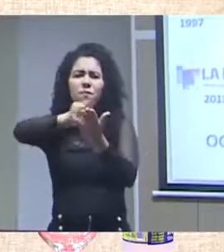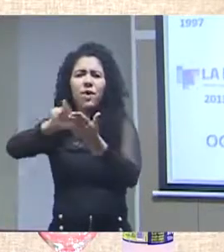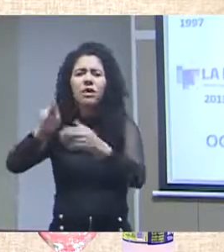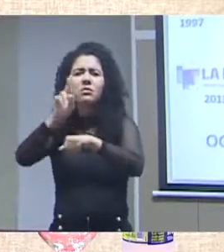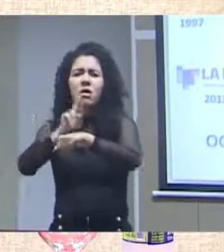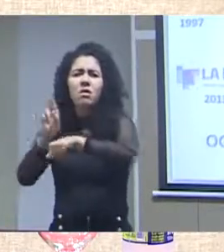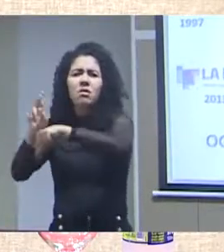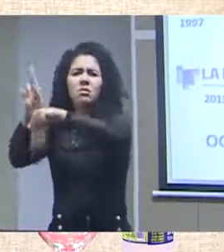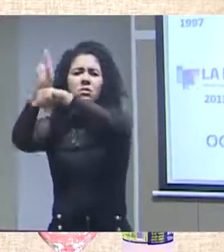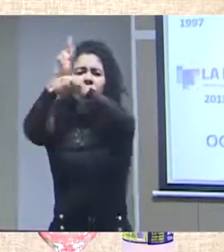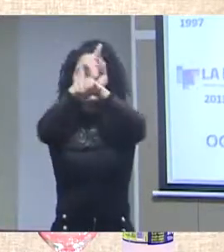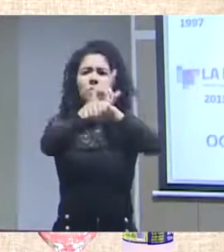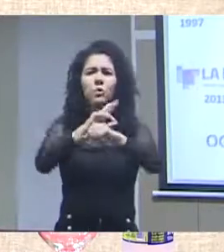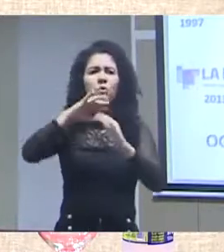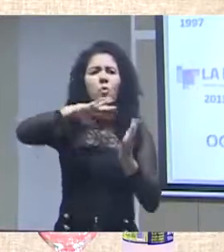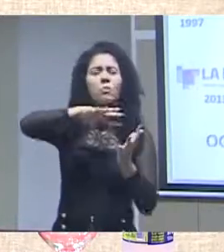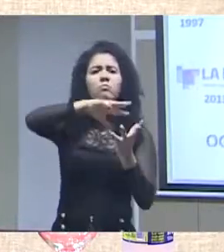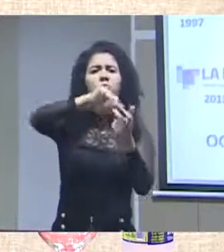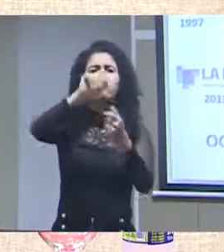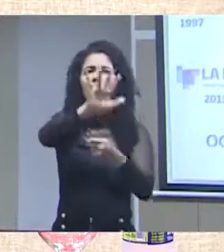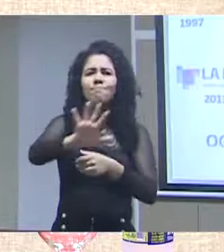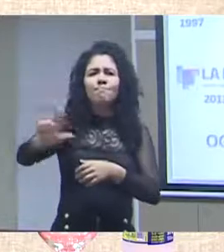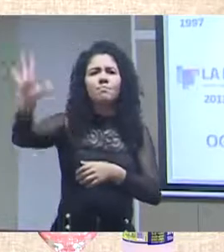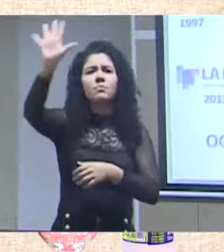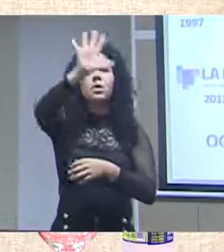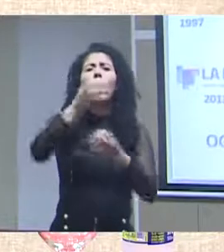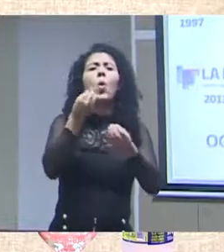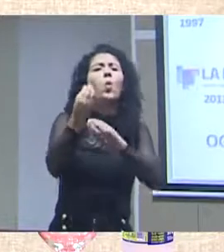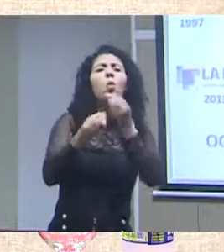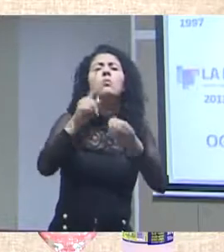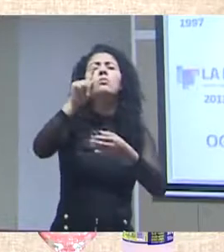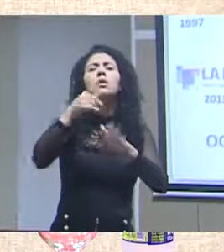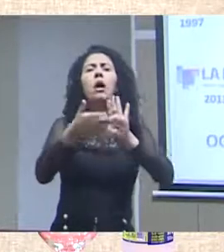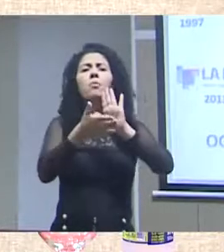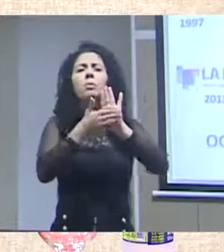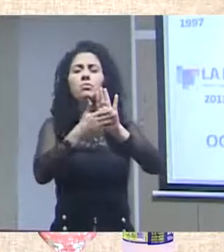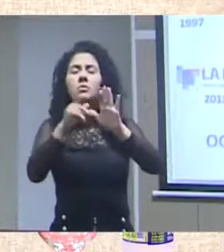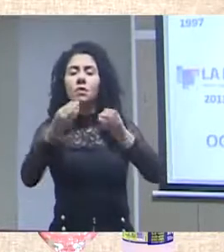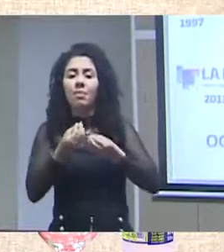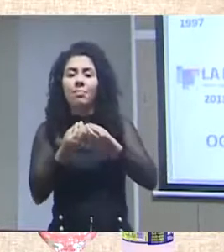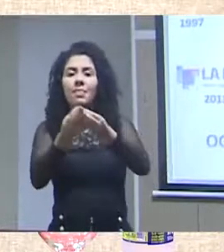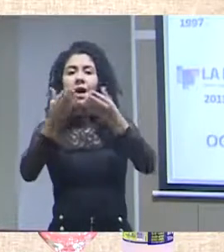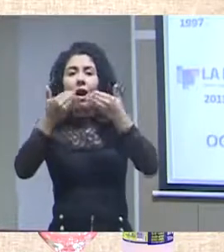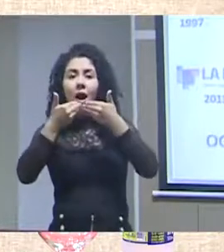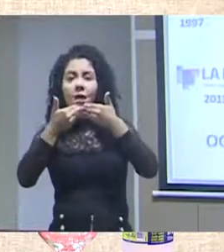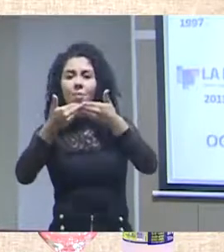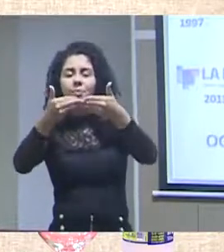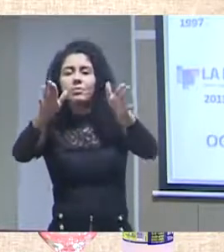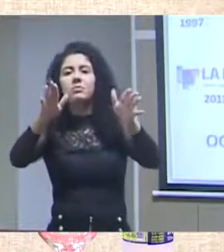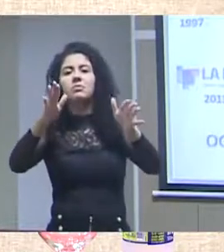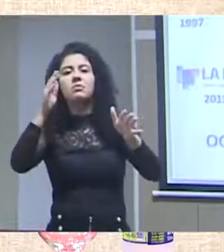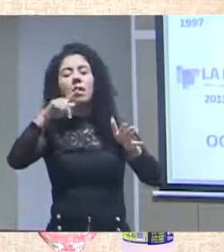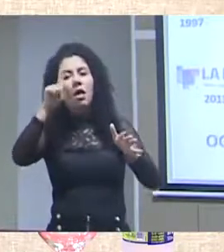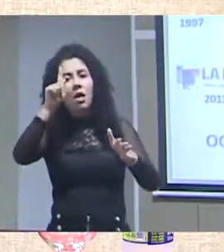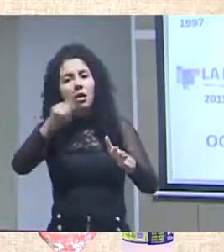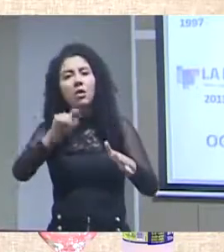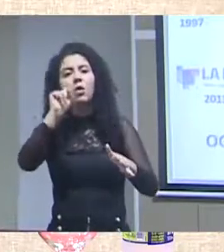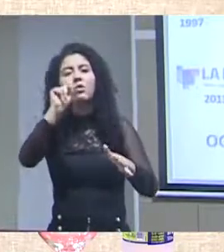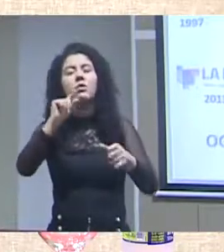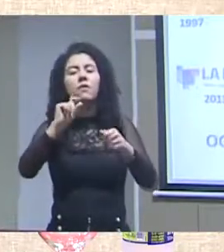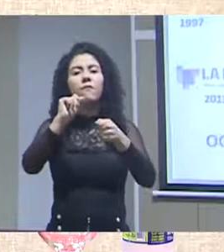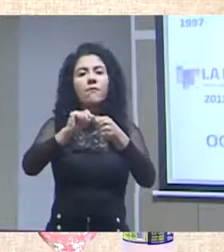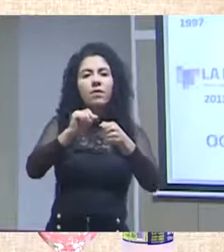regiões do mundo e como a América Latina vem propondo uma ideia de abertura que é absolutamente singular